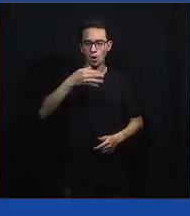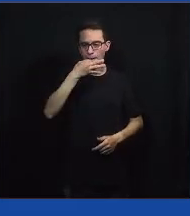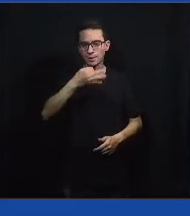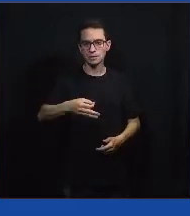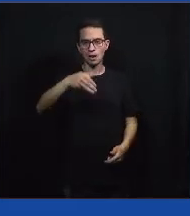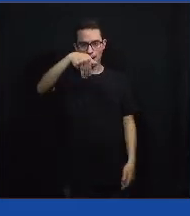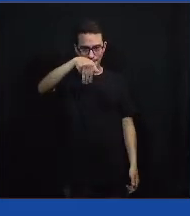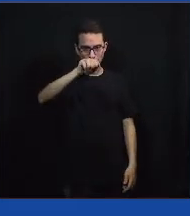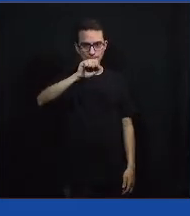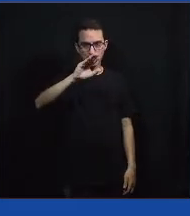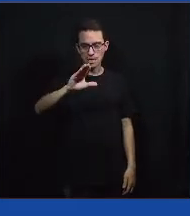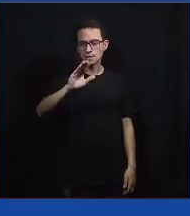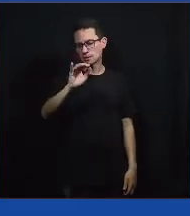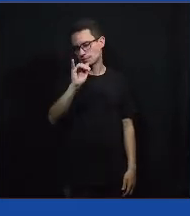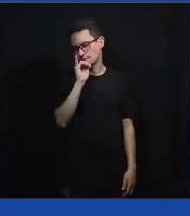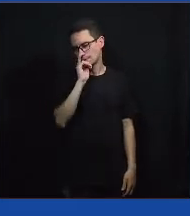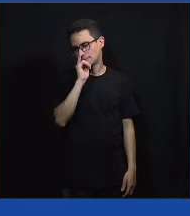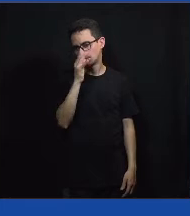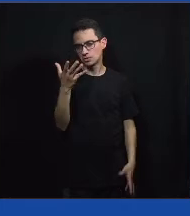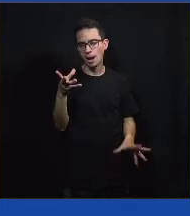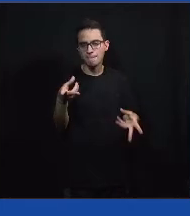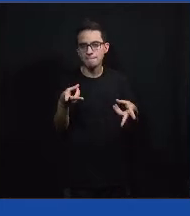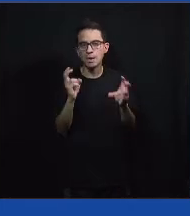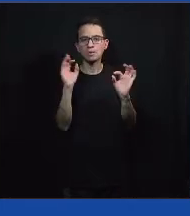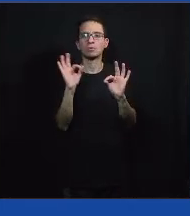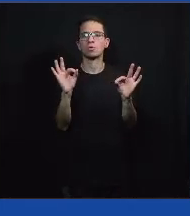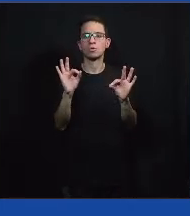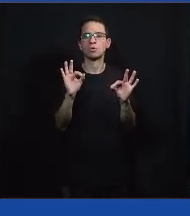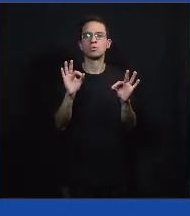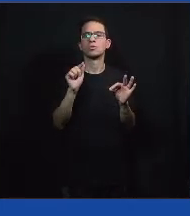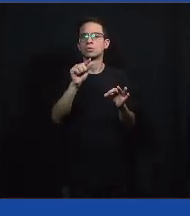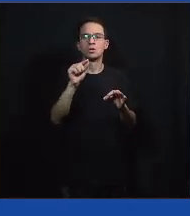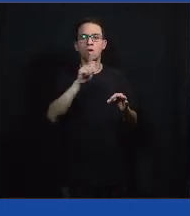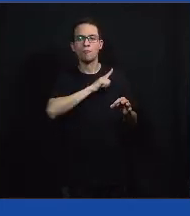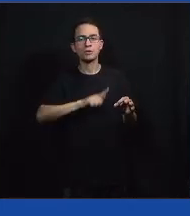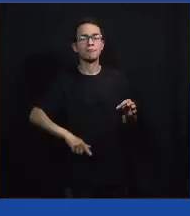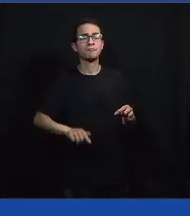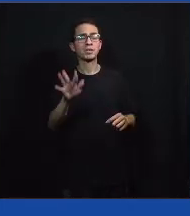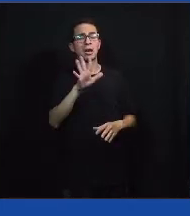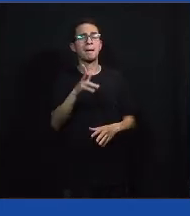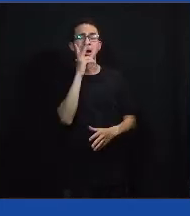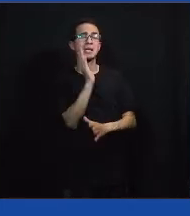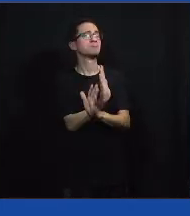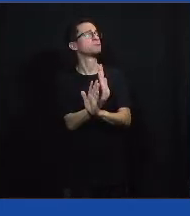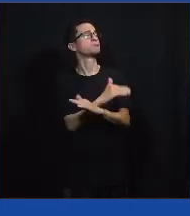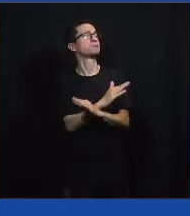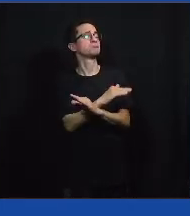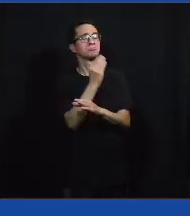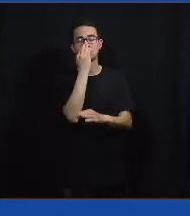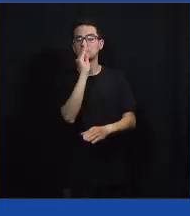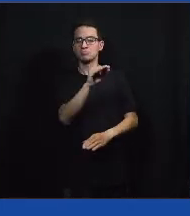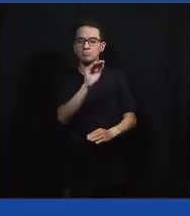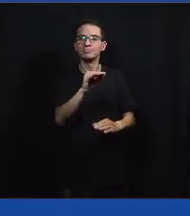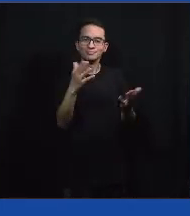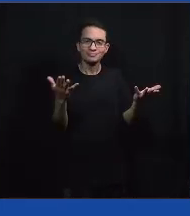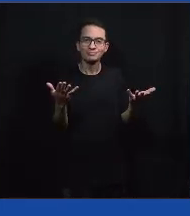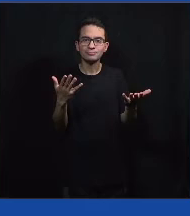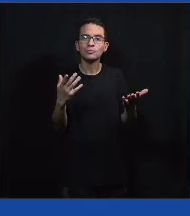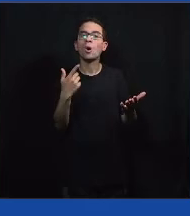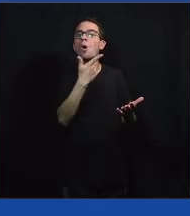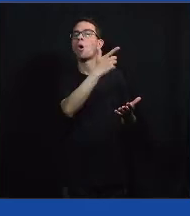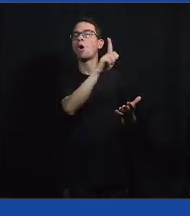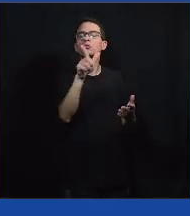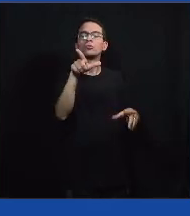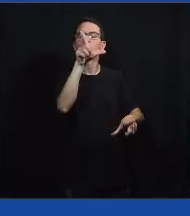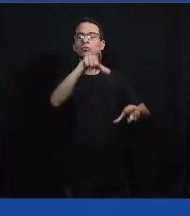que ela não sentiu um movimento político do governo federal nesse sentido. Então, quais outros atores vocês veriam? Qual